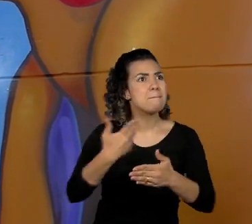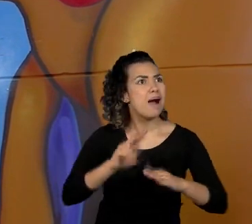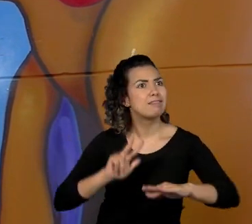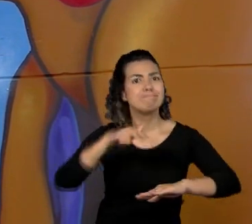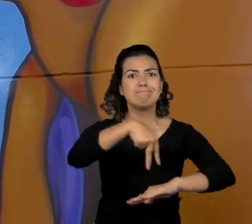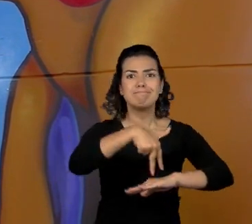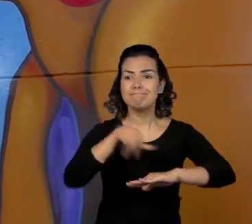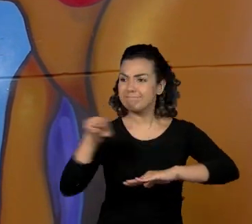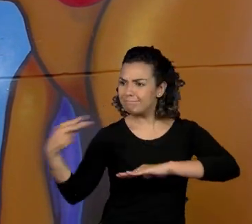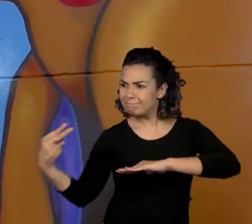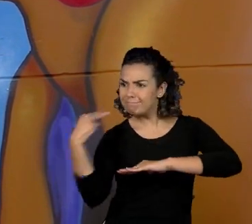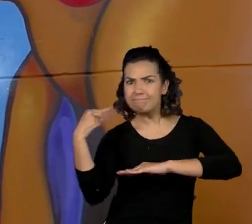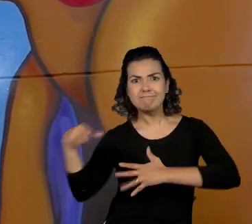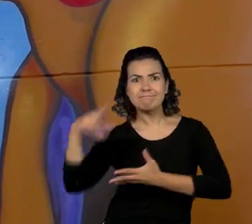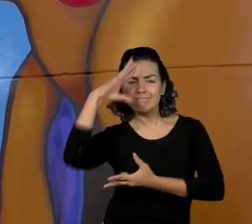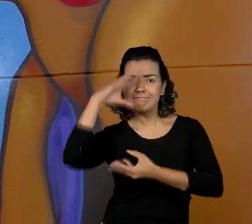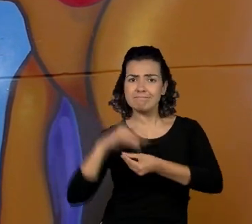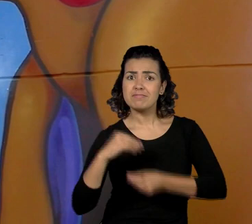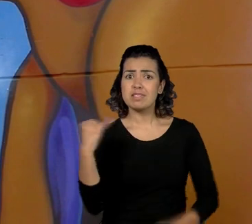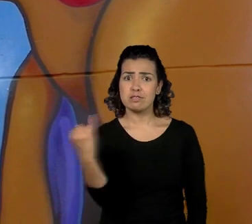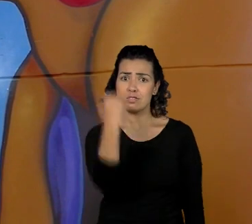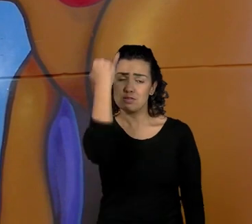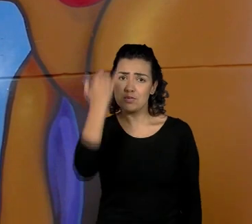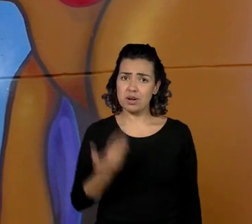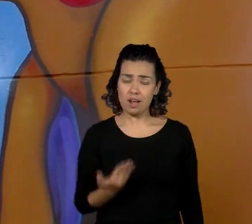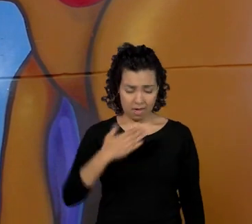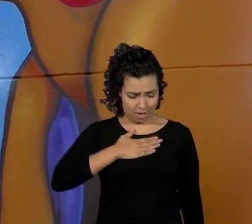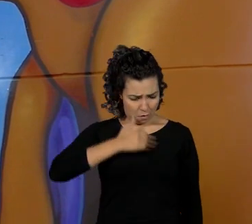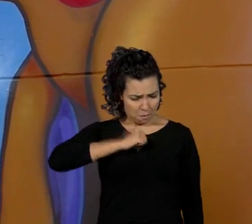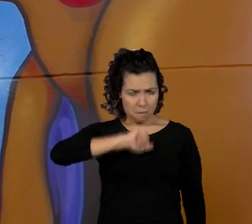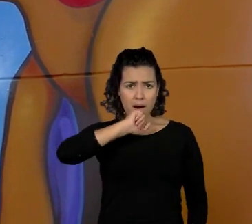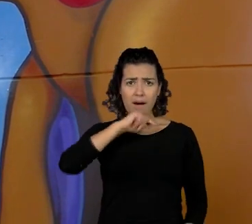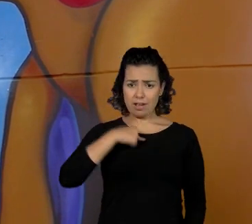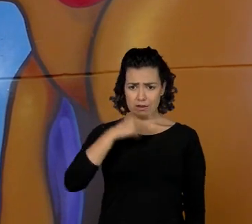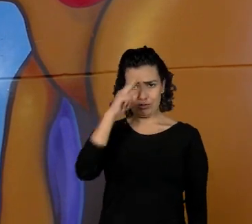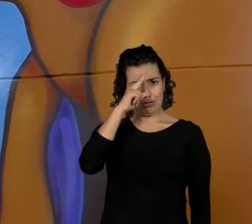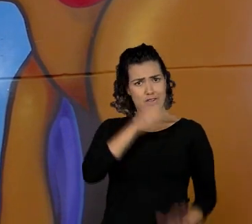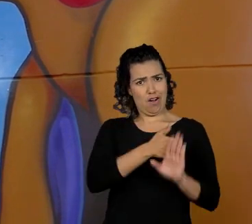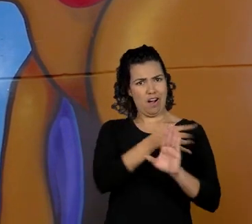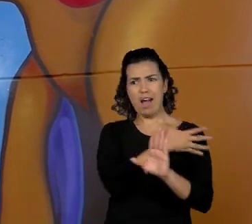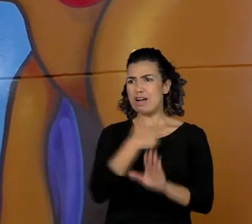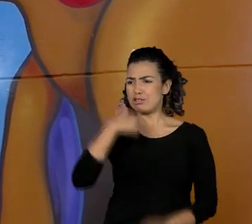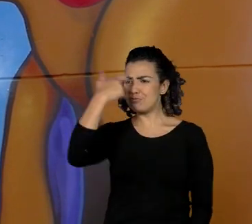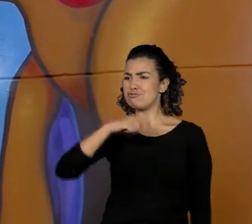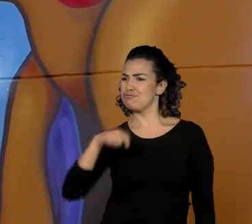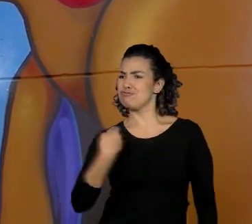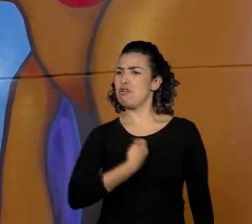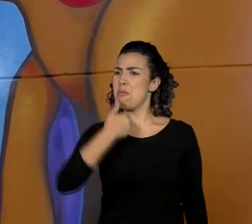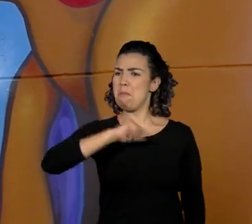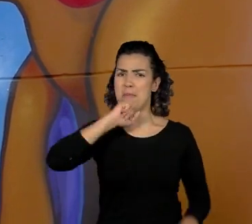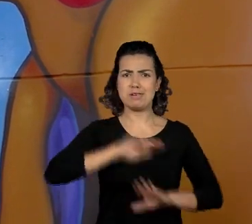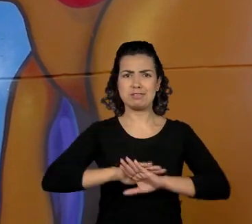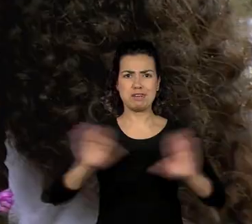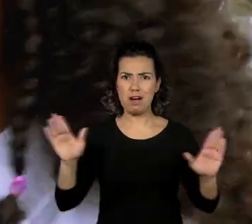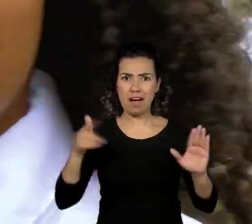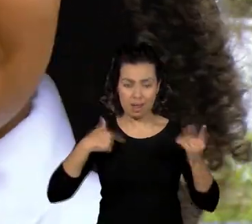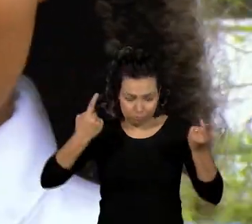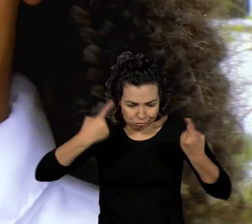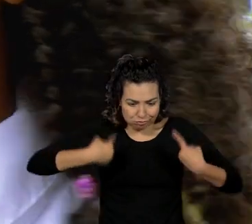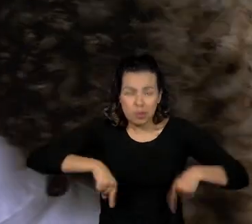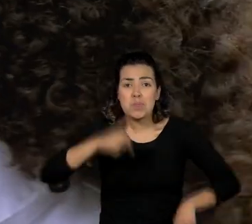importante. É importante que eles saibam que a mãe tem uma história, que ela não é só mãe, que ela é uma mulher por completo.